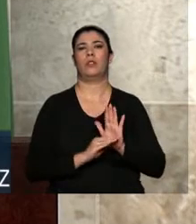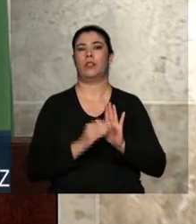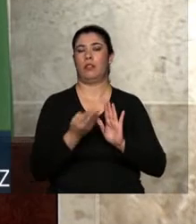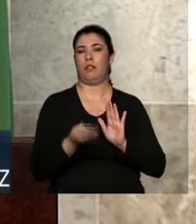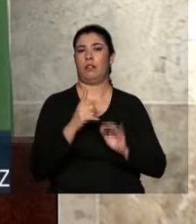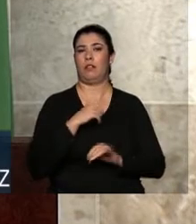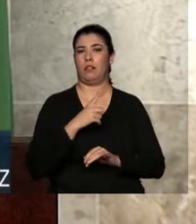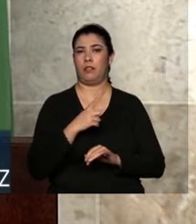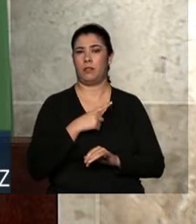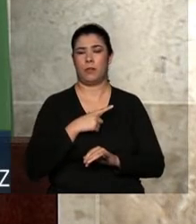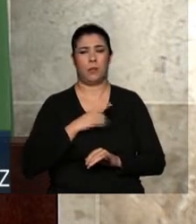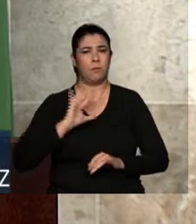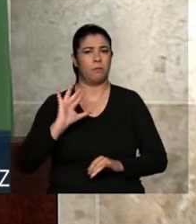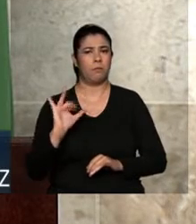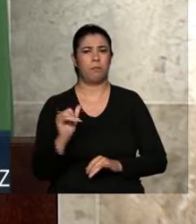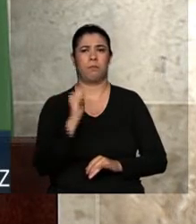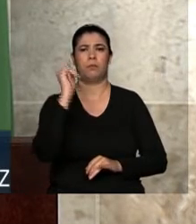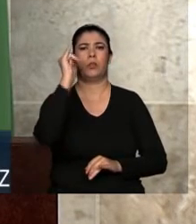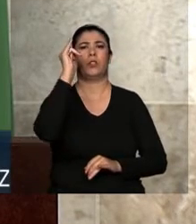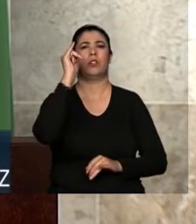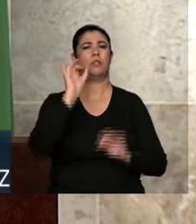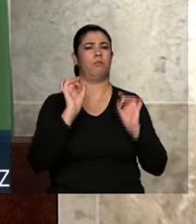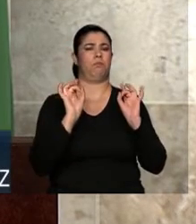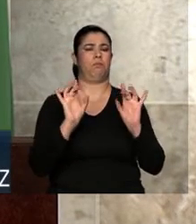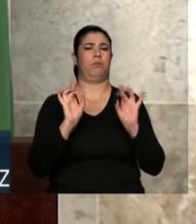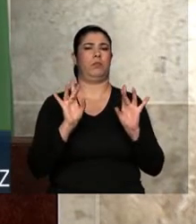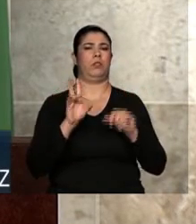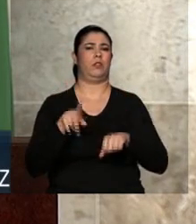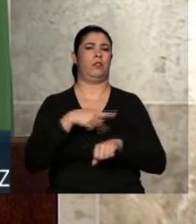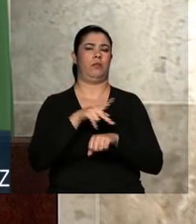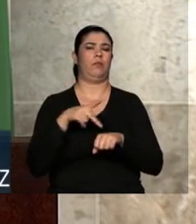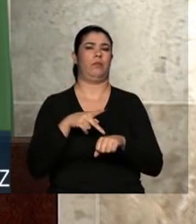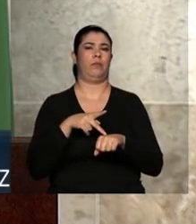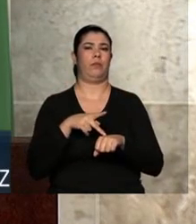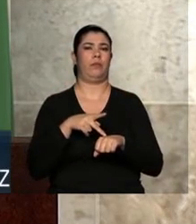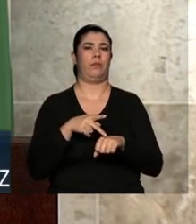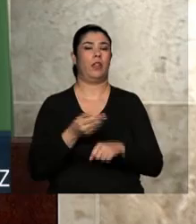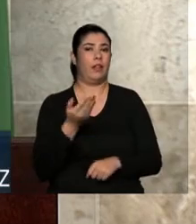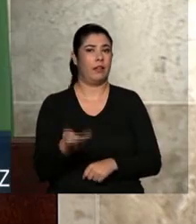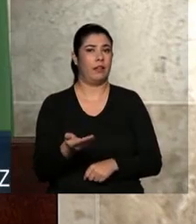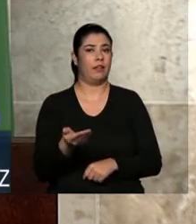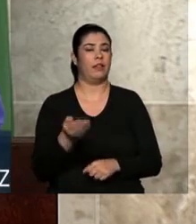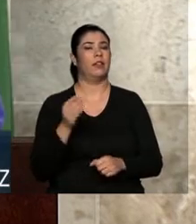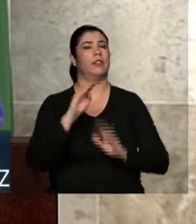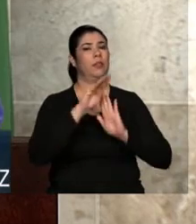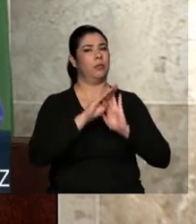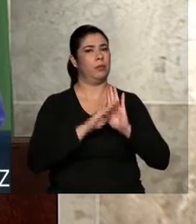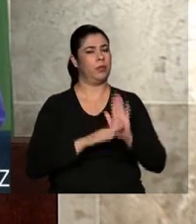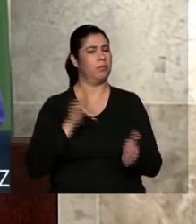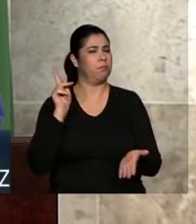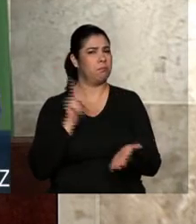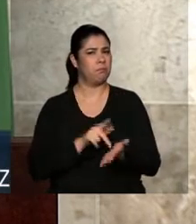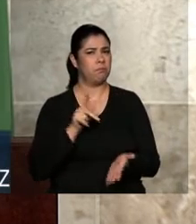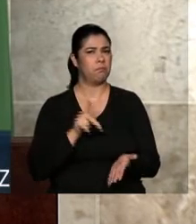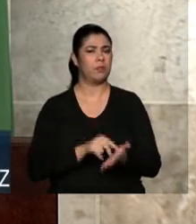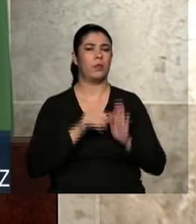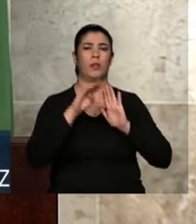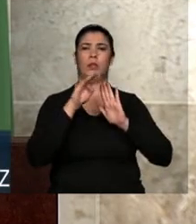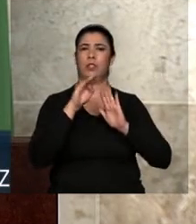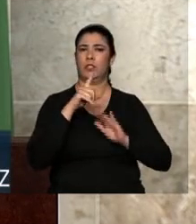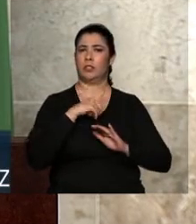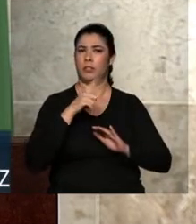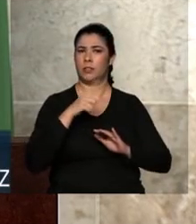programa essencial para o nosso país. É, sem sombra de dúvida, um programa que